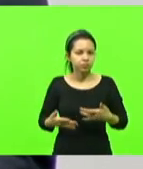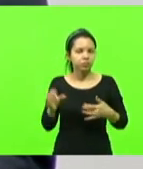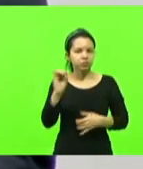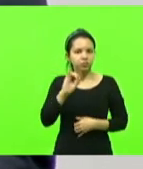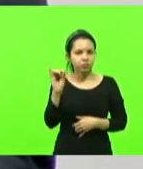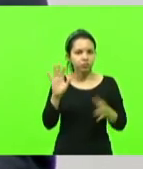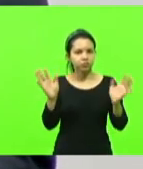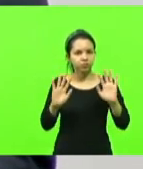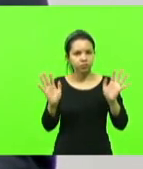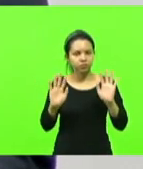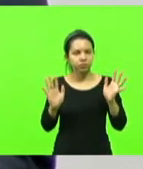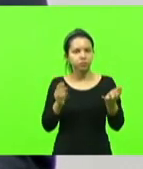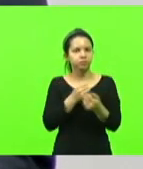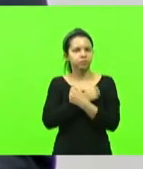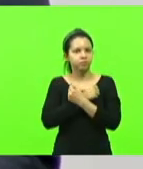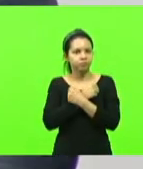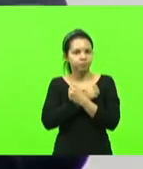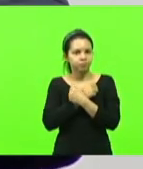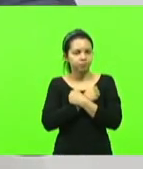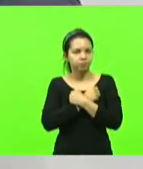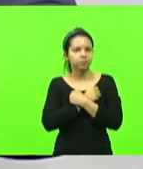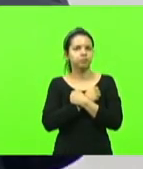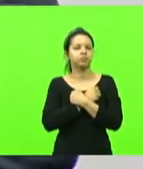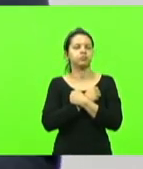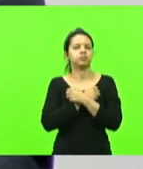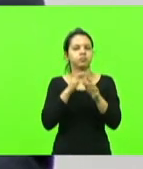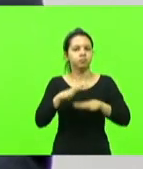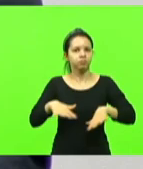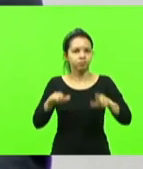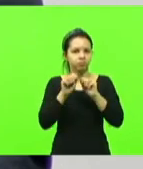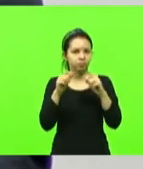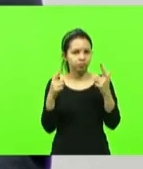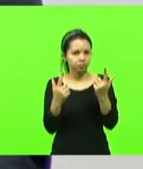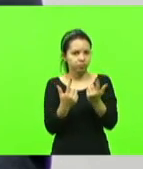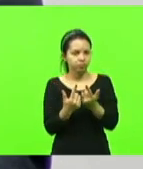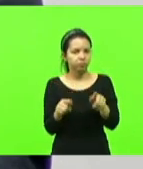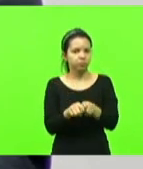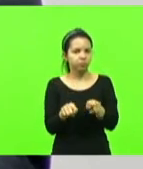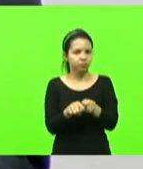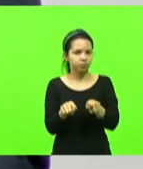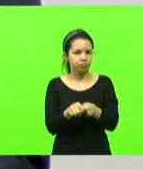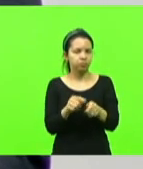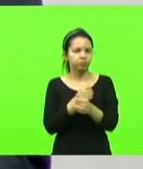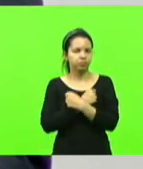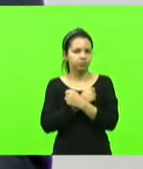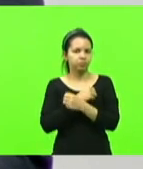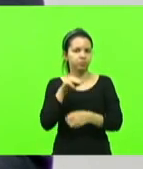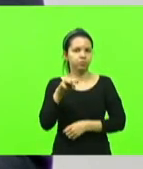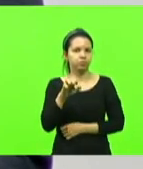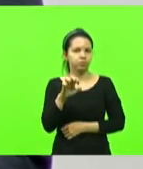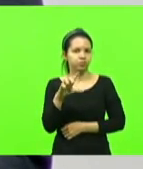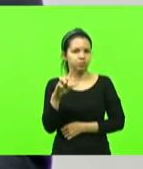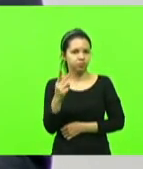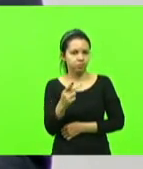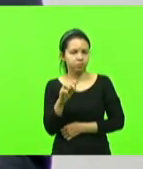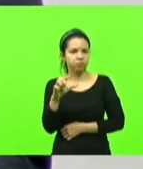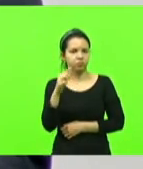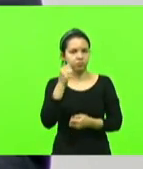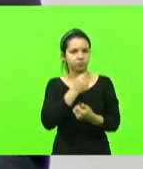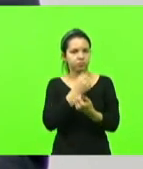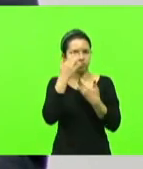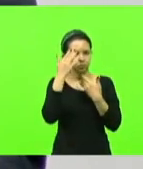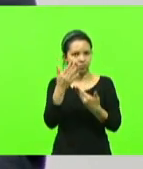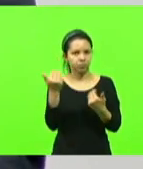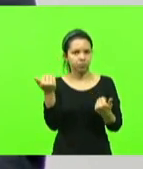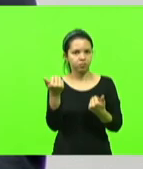Lima, a toda a sua equipe do Gabinete 023. Um grande abraço também para o Michel Painter e muito obrigado de verdade por todo o